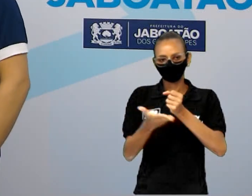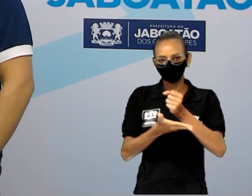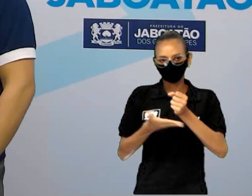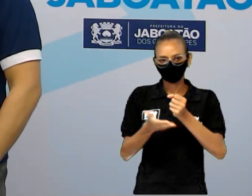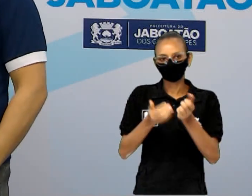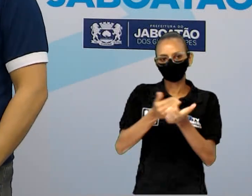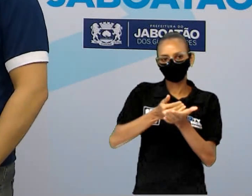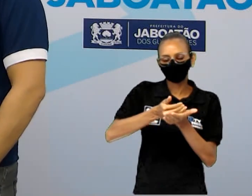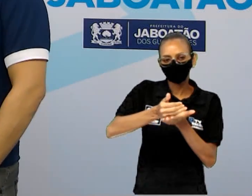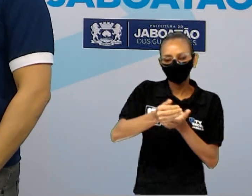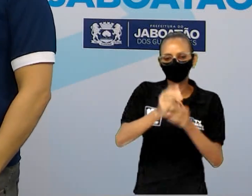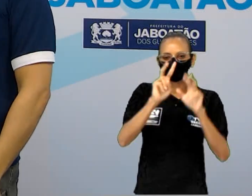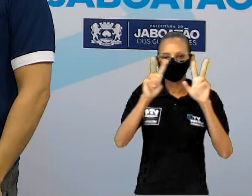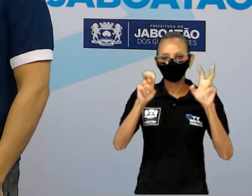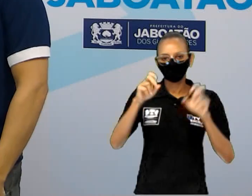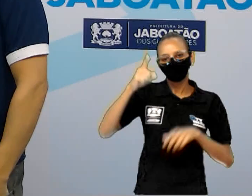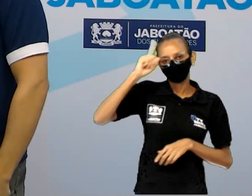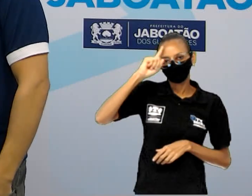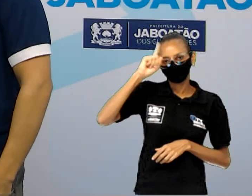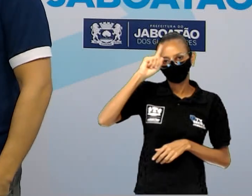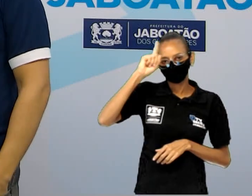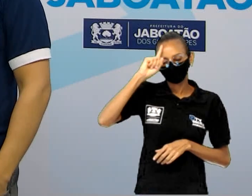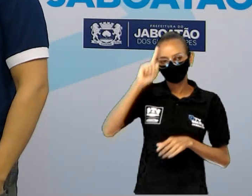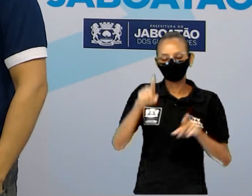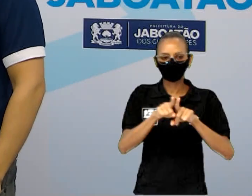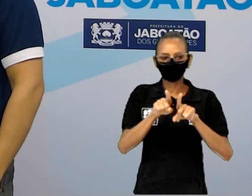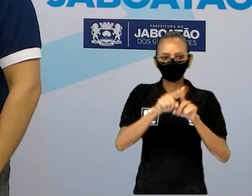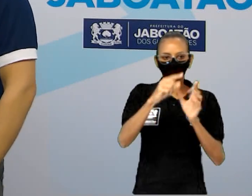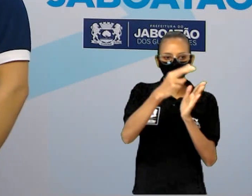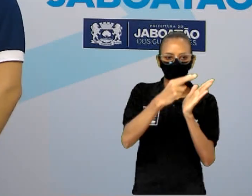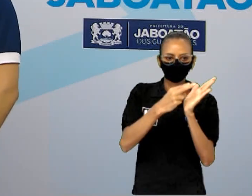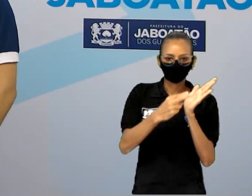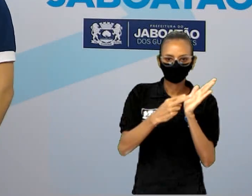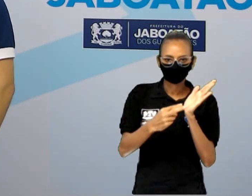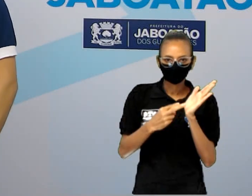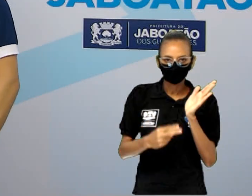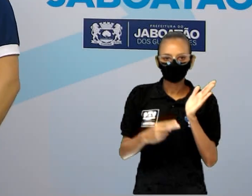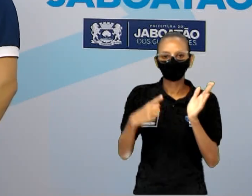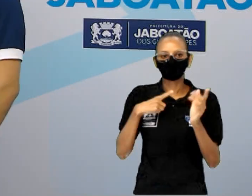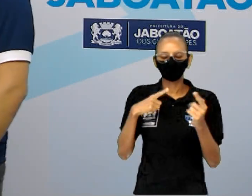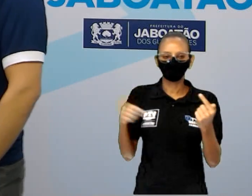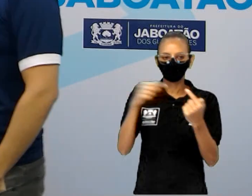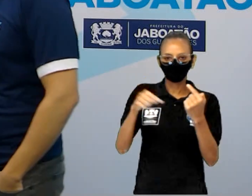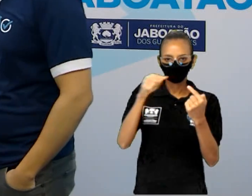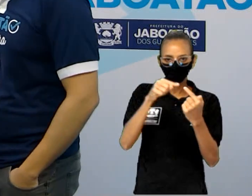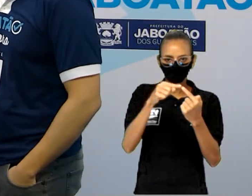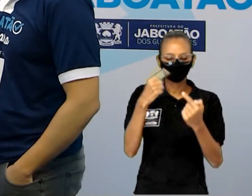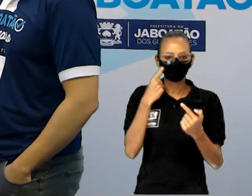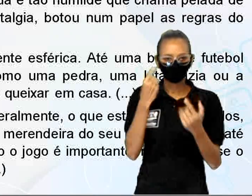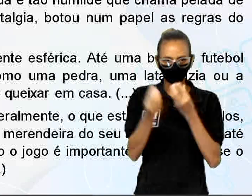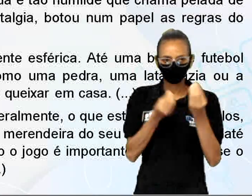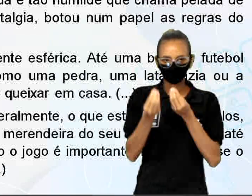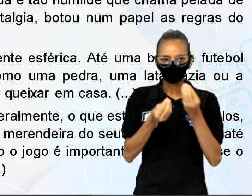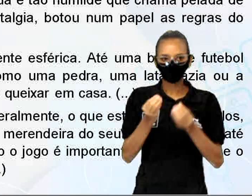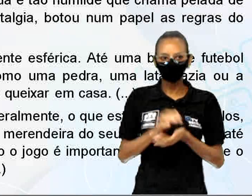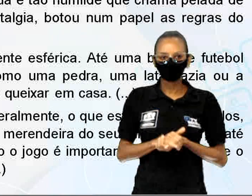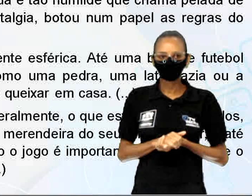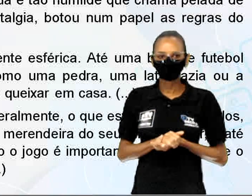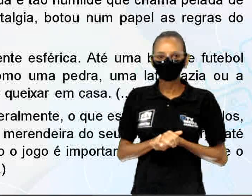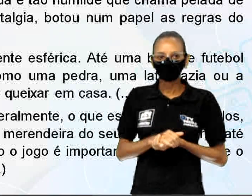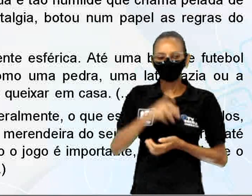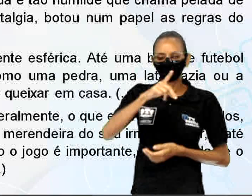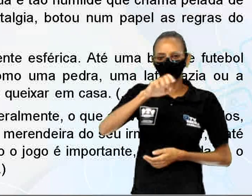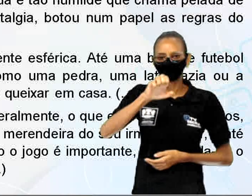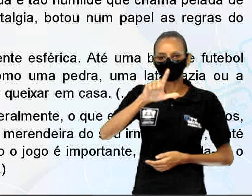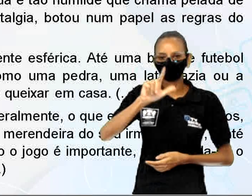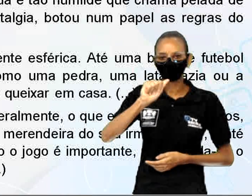em fatos do cotidiano e é uma narrativa que se desenvolve aí com o intuito. Vamos ver aqui como é que é esse texto. Pelada é o futebol